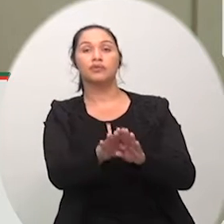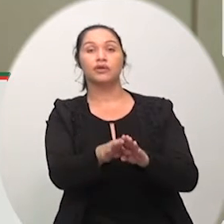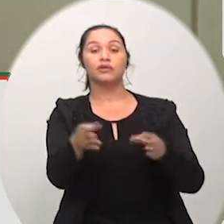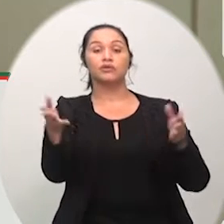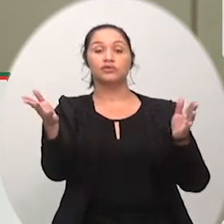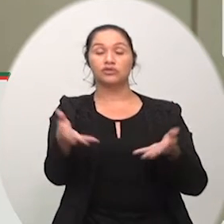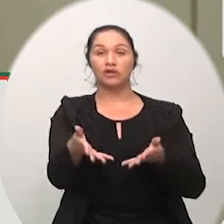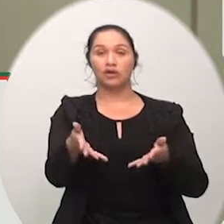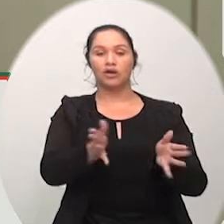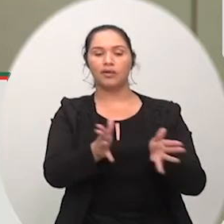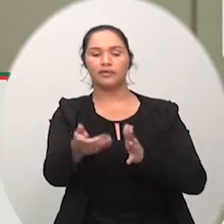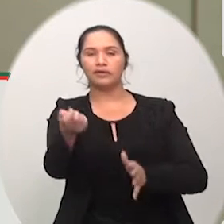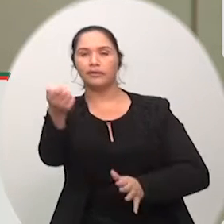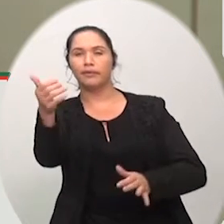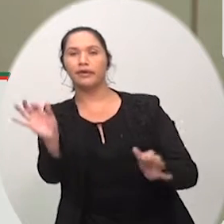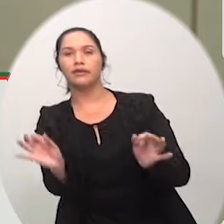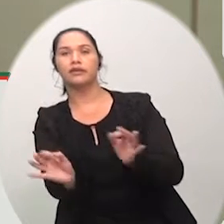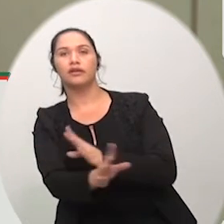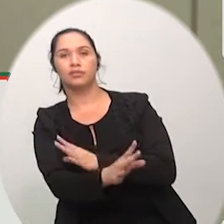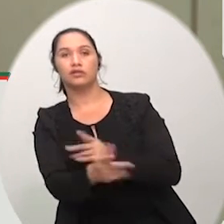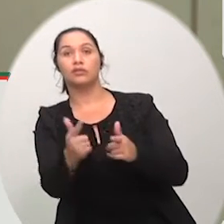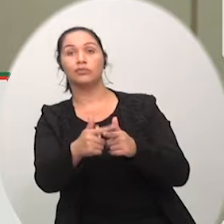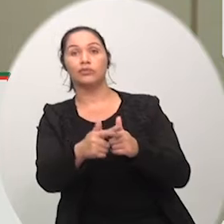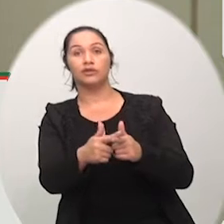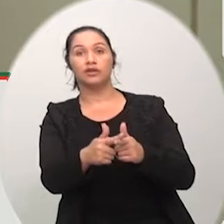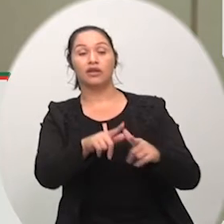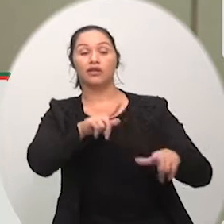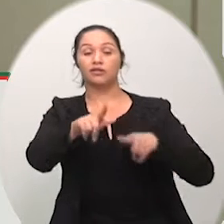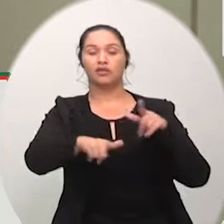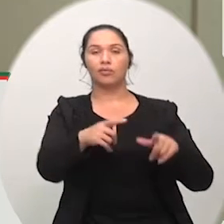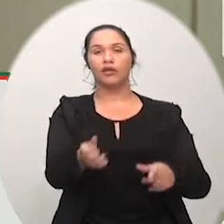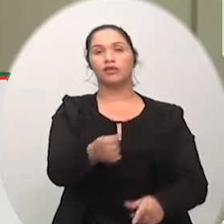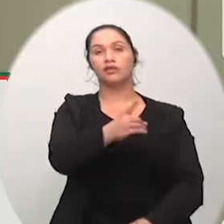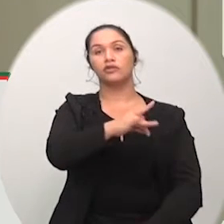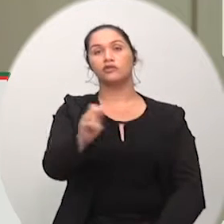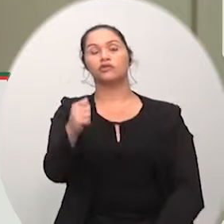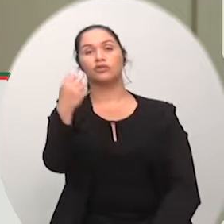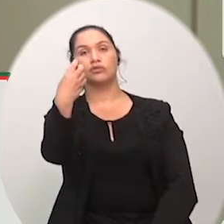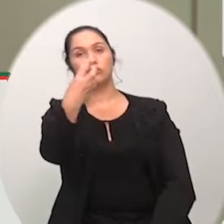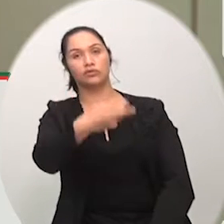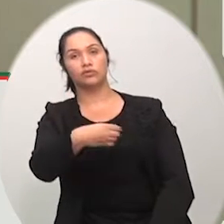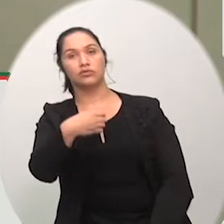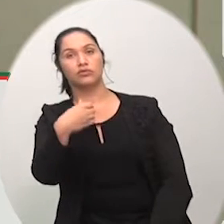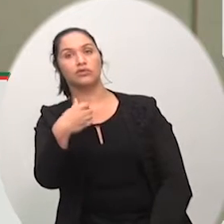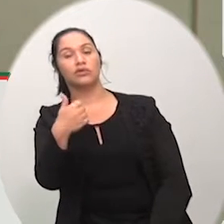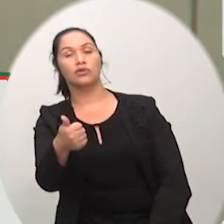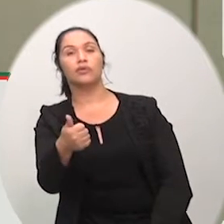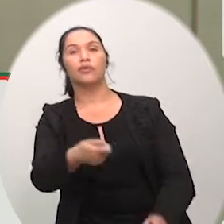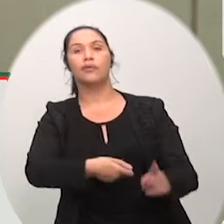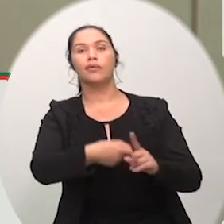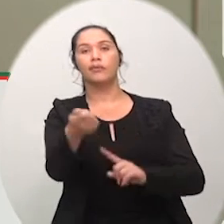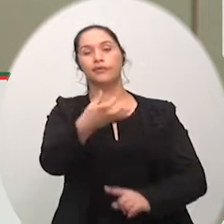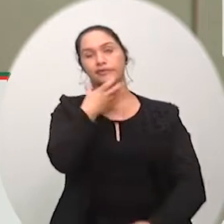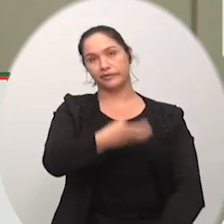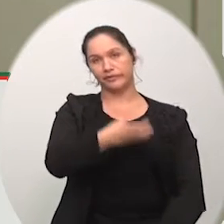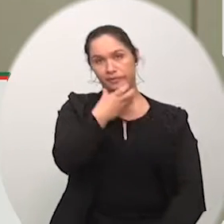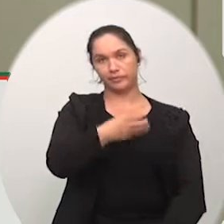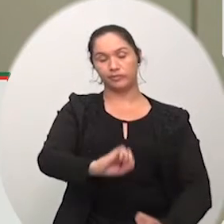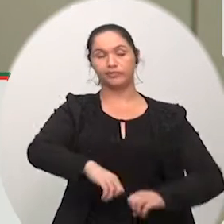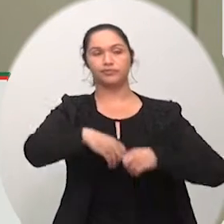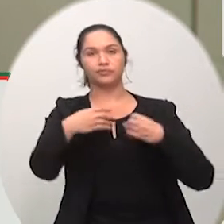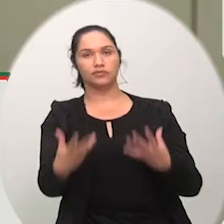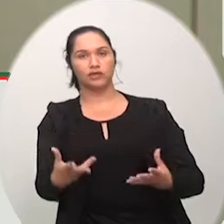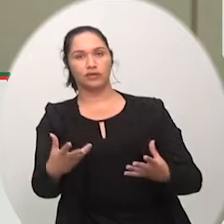até 31 de dezembro são deputados ainda se nós nos unirmos se certeza a política no Brasil